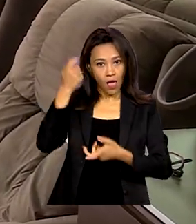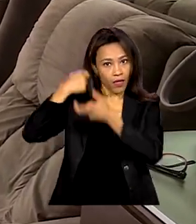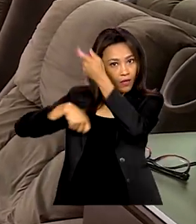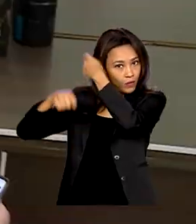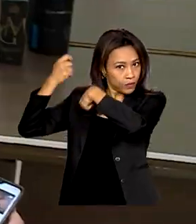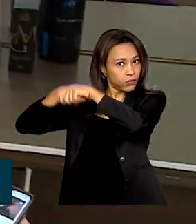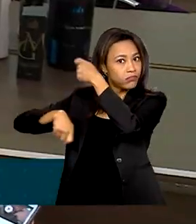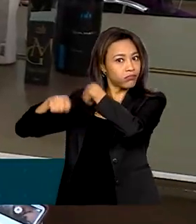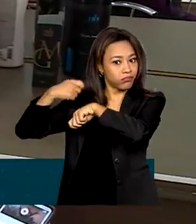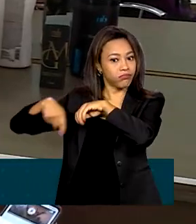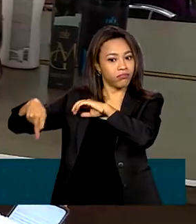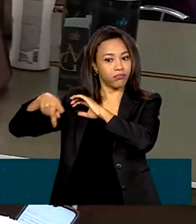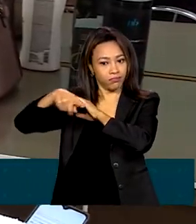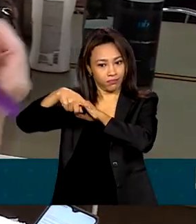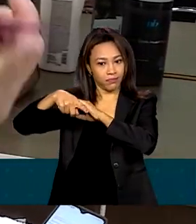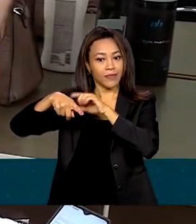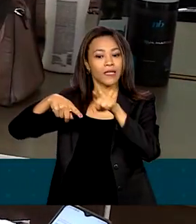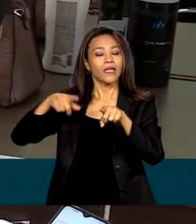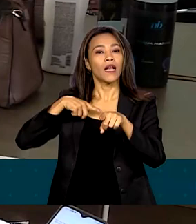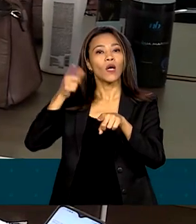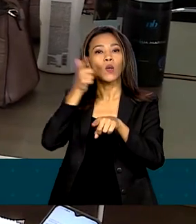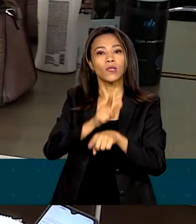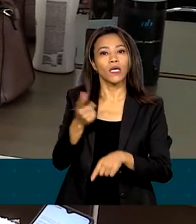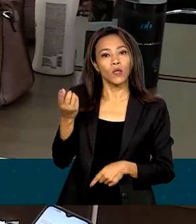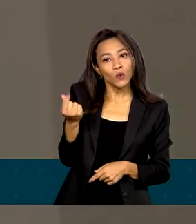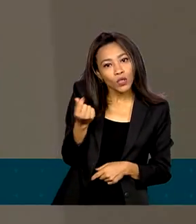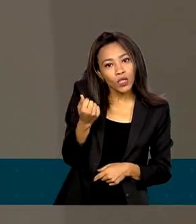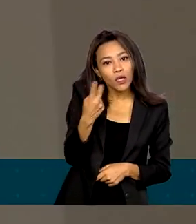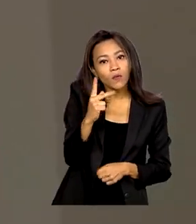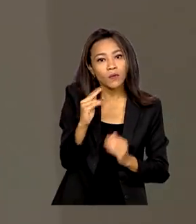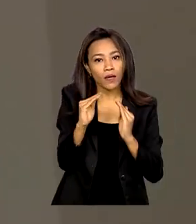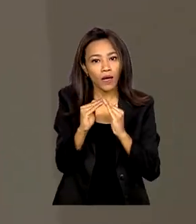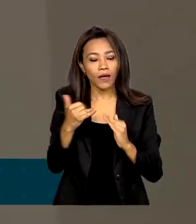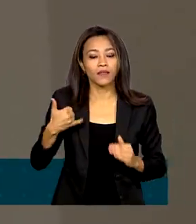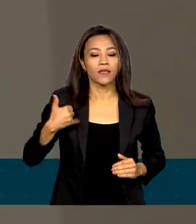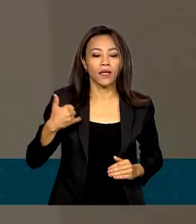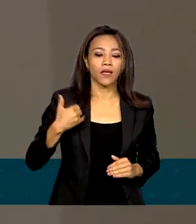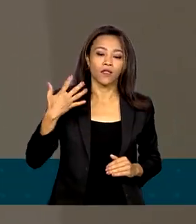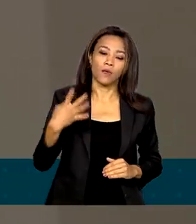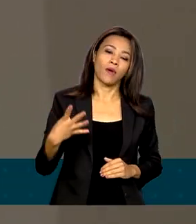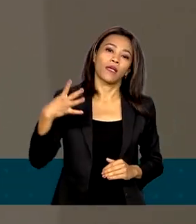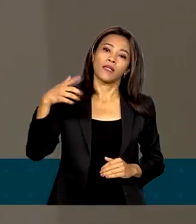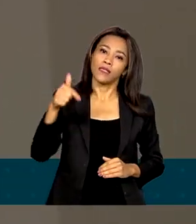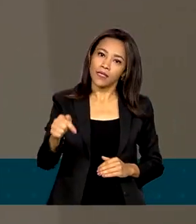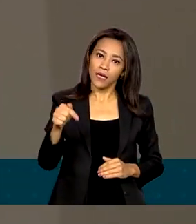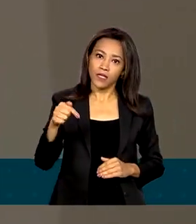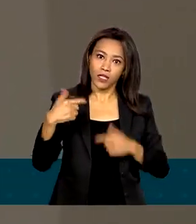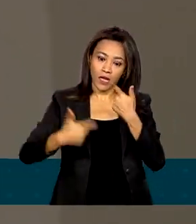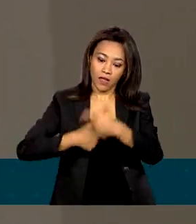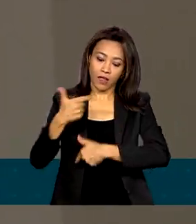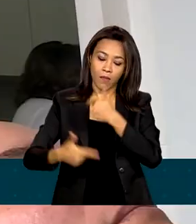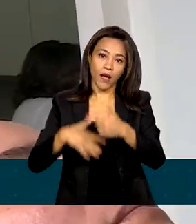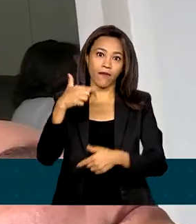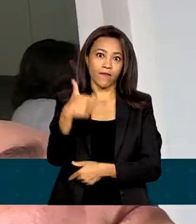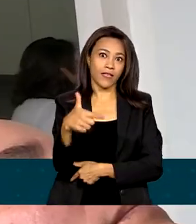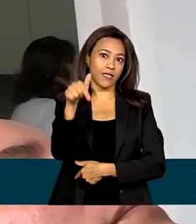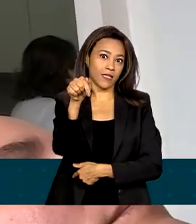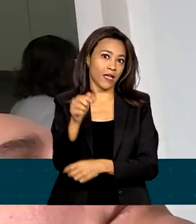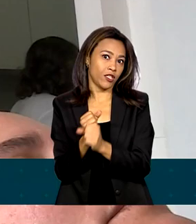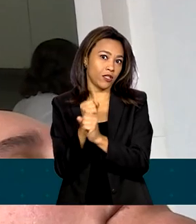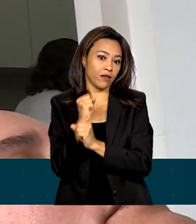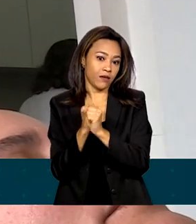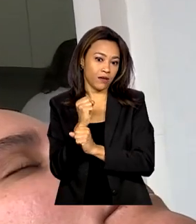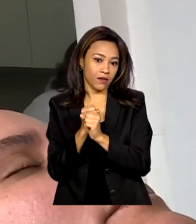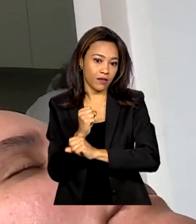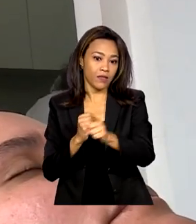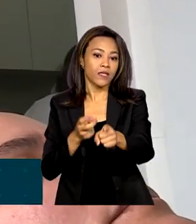das clientes que a dona Marinês tira o sustento da casa. Com 47 anos, ela trabalha na área 27 e todo mês